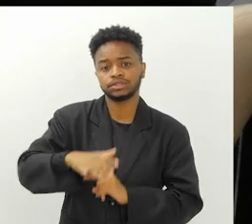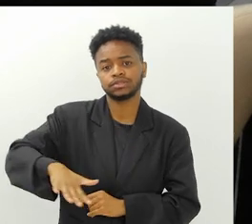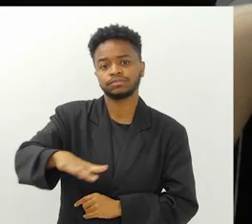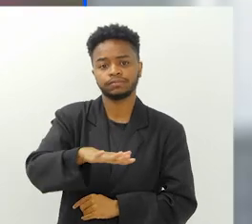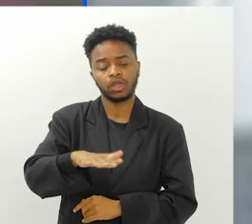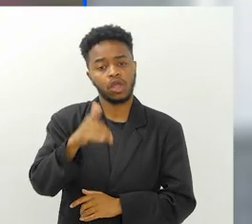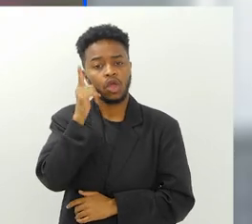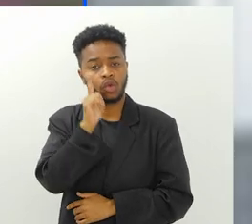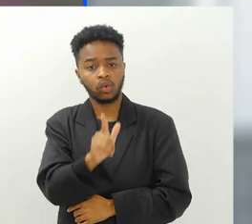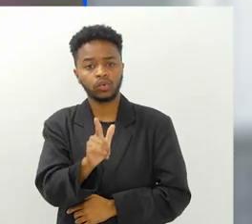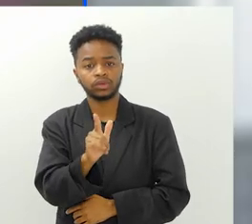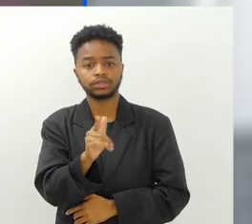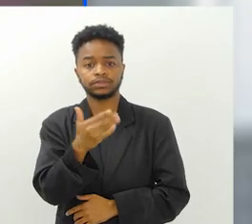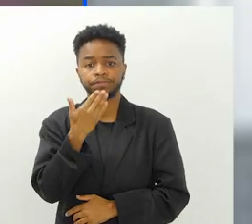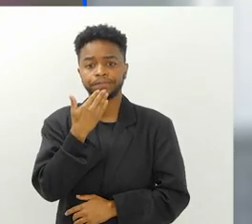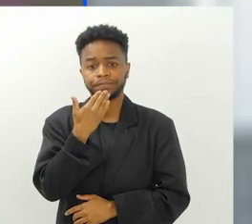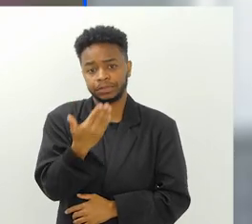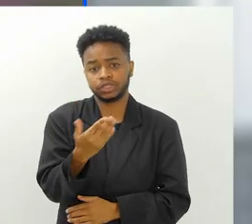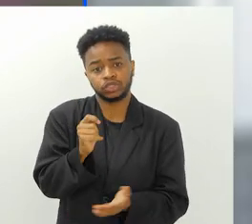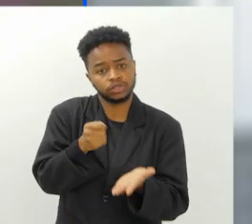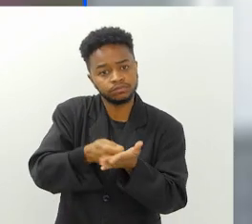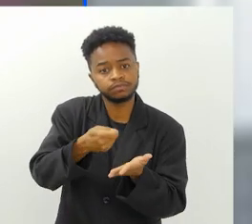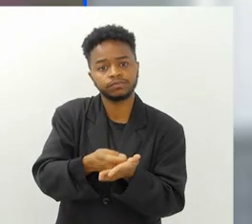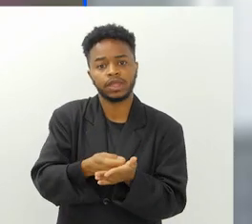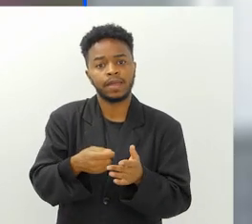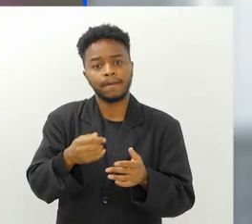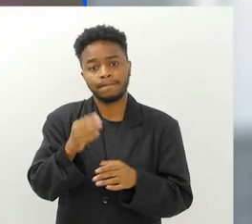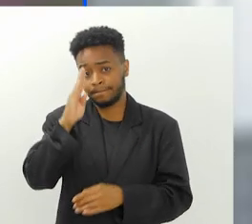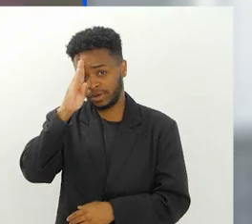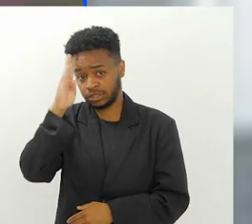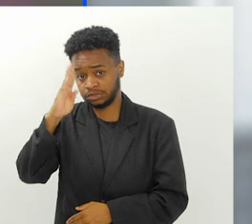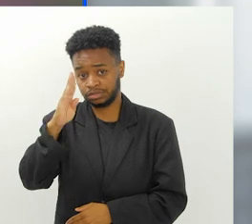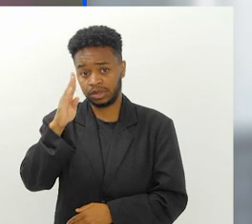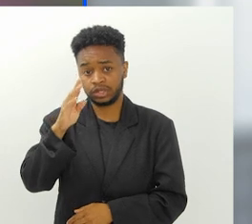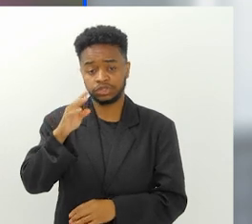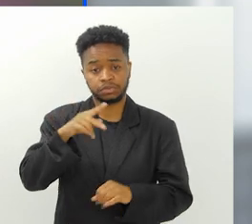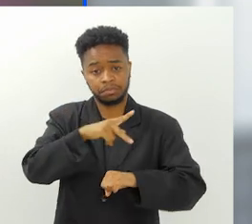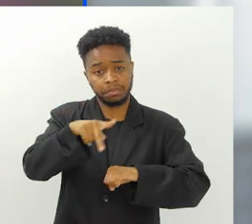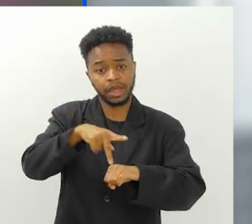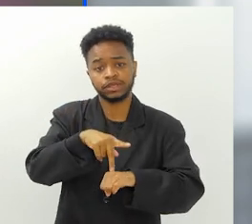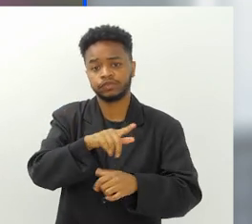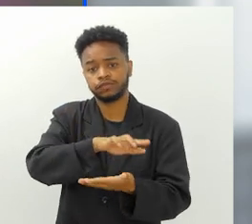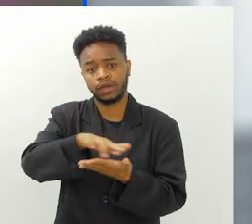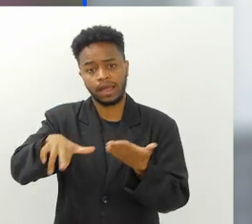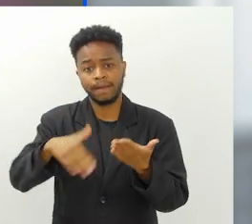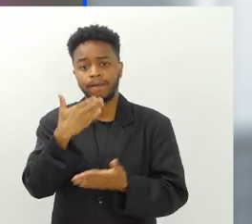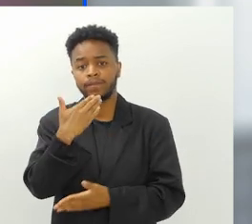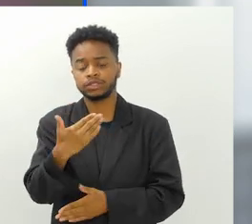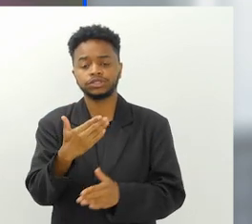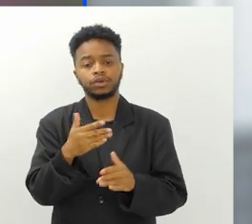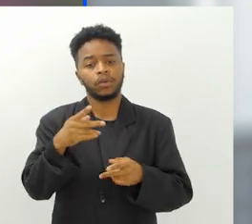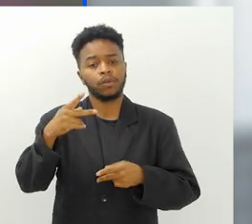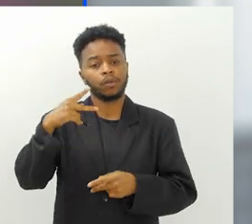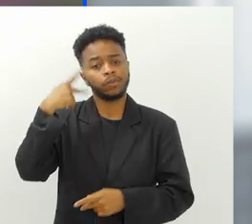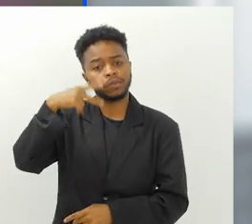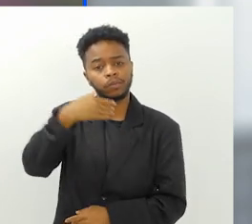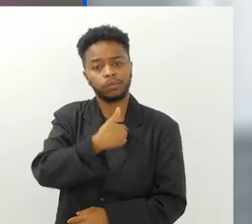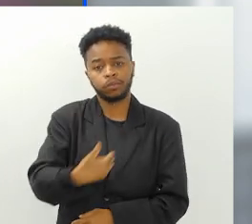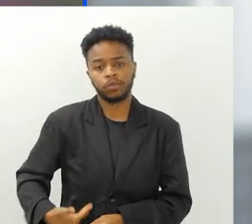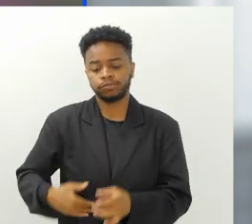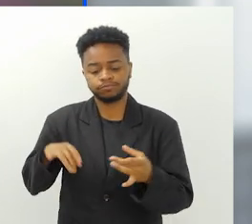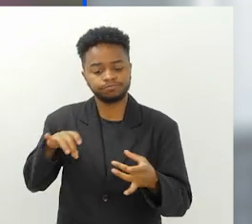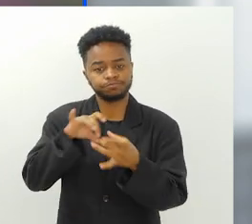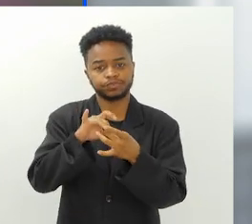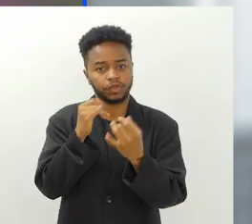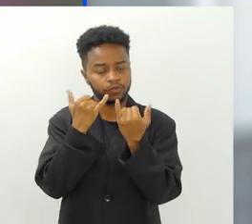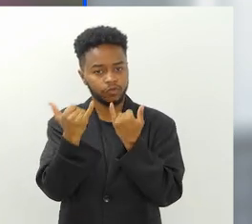exigir, principalmente, né? Das ações e políticas públicas com base nessas informações.